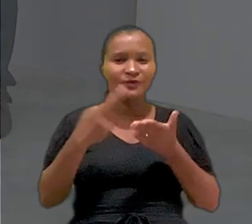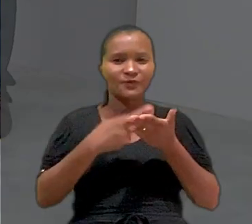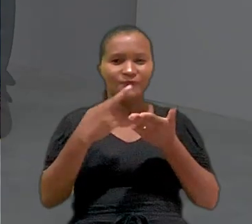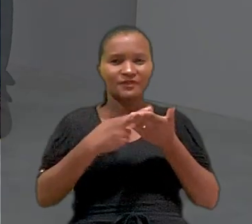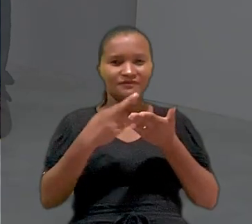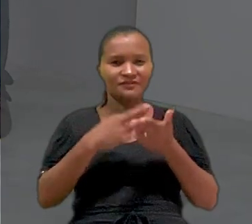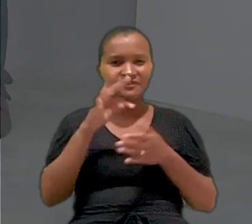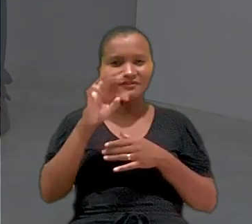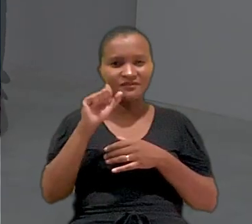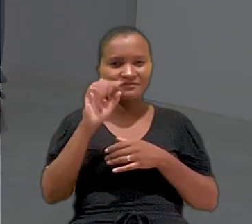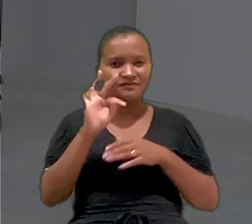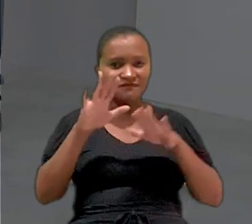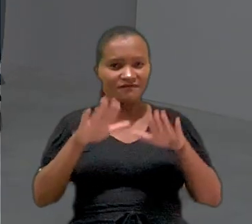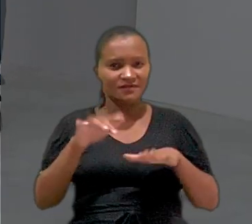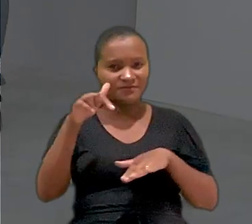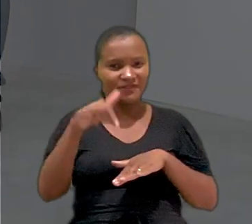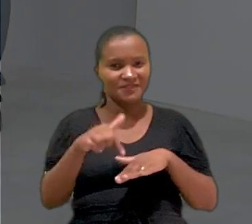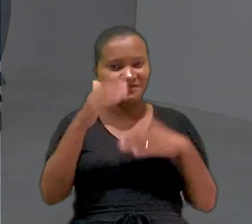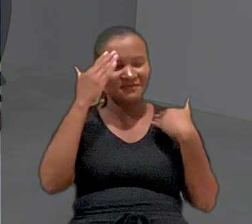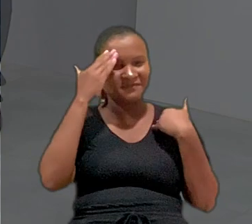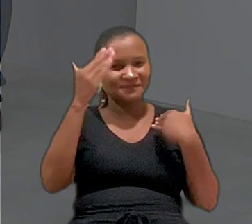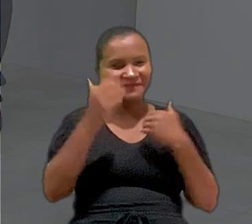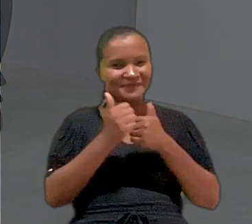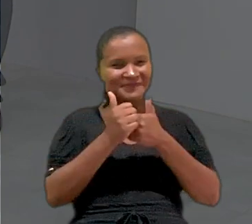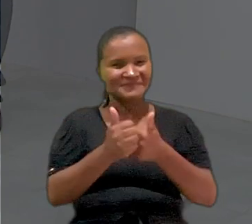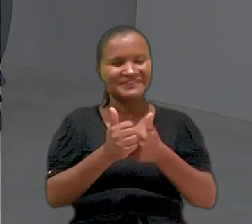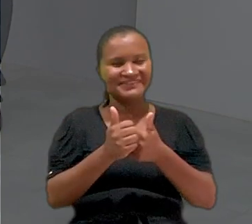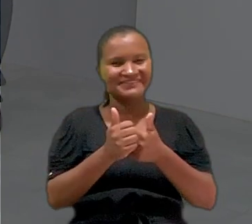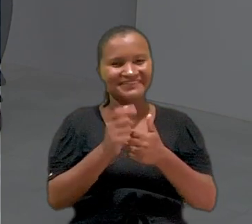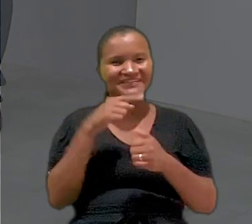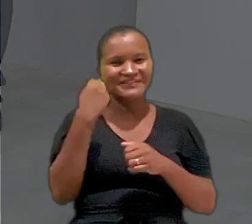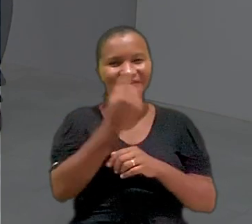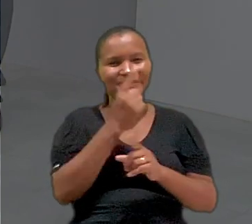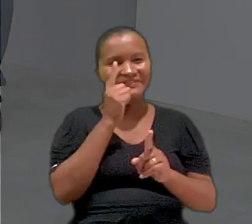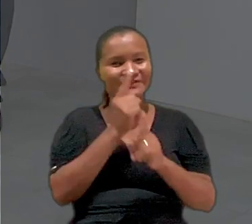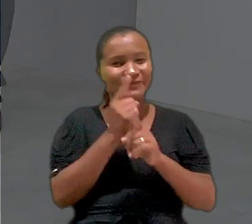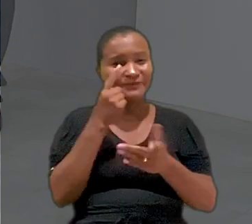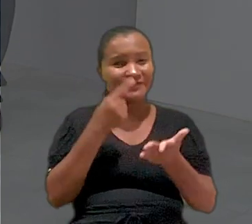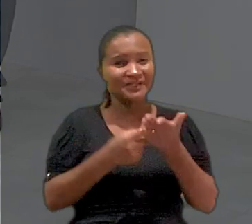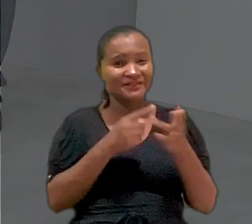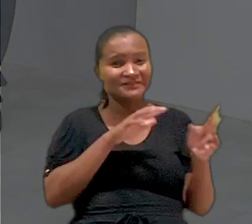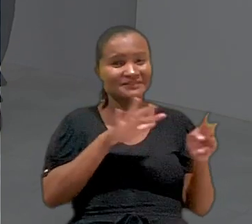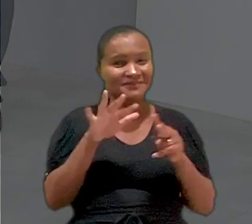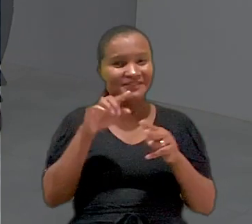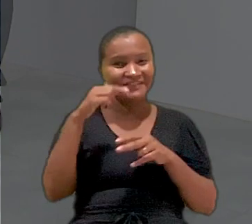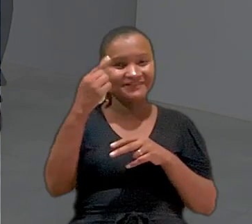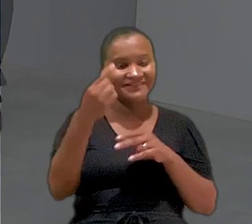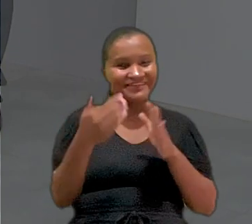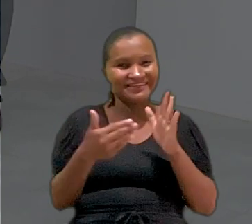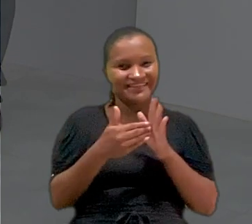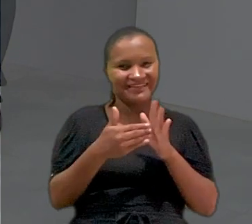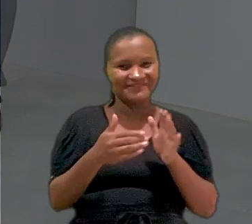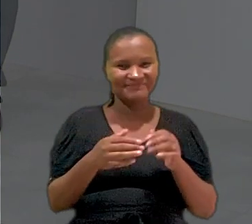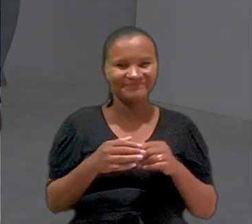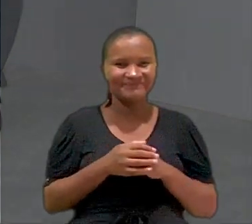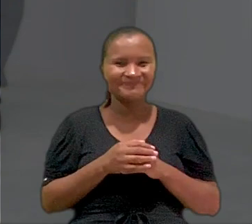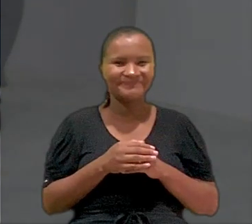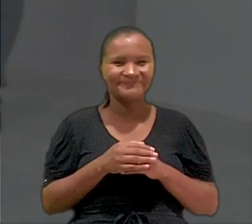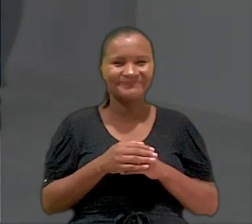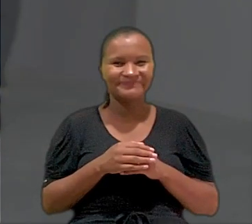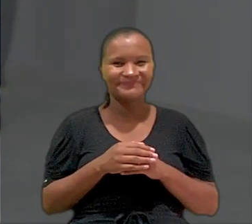O Revista TST fica por aqui. Muito obrigada pela companhia. A gente tem um encontro marcado na semana que vem. Até lá!